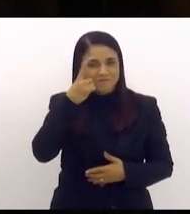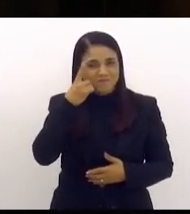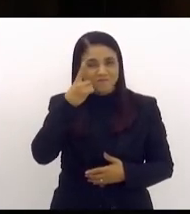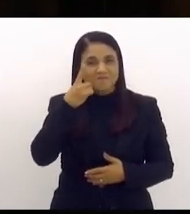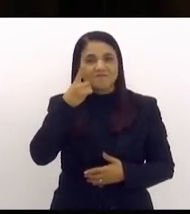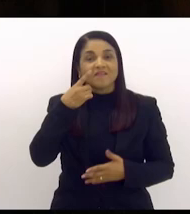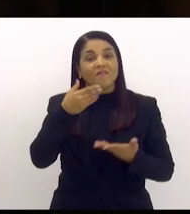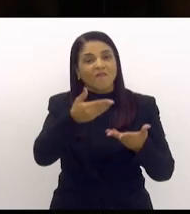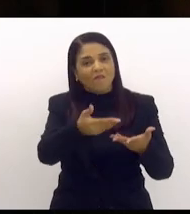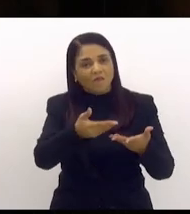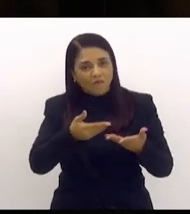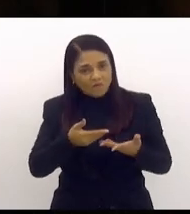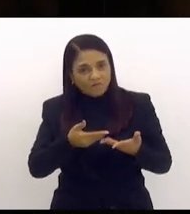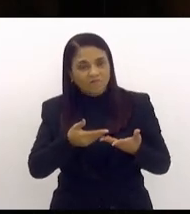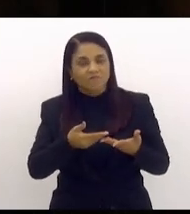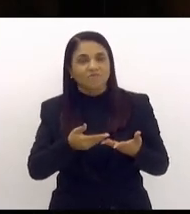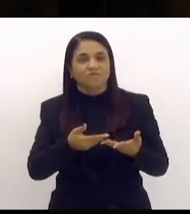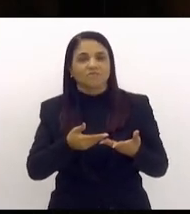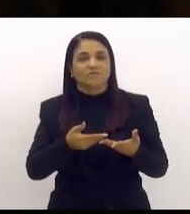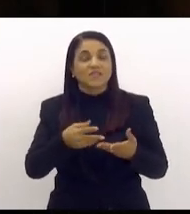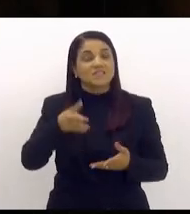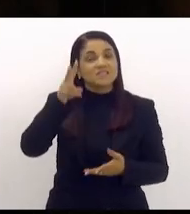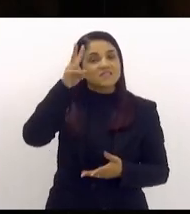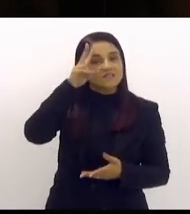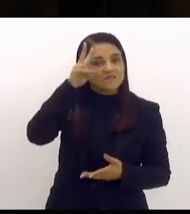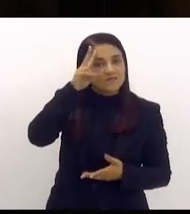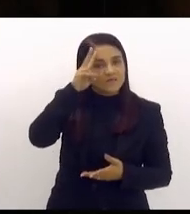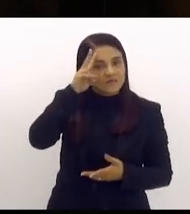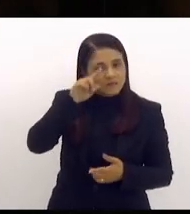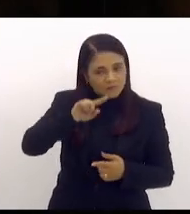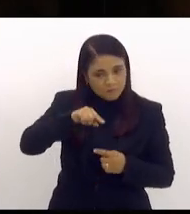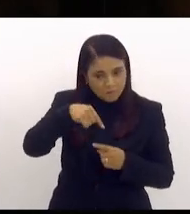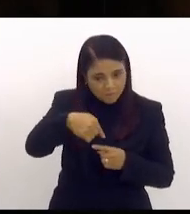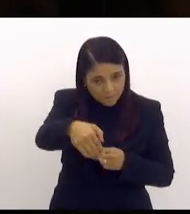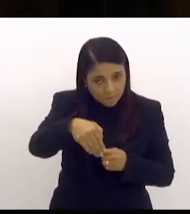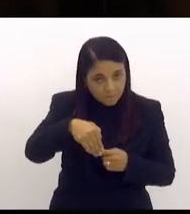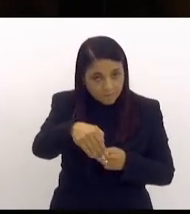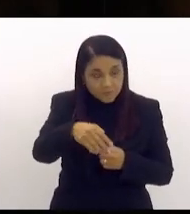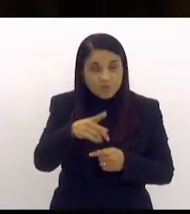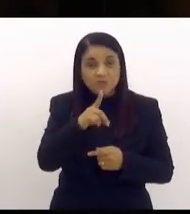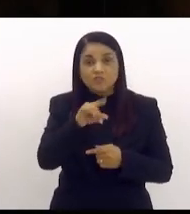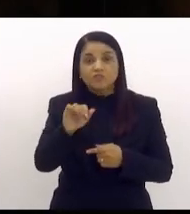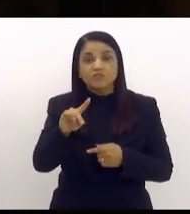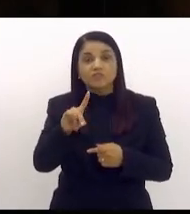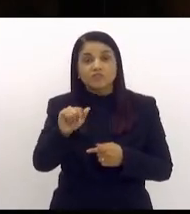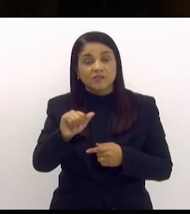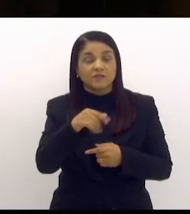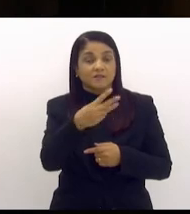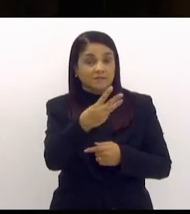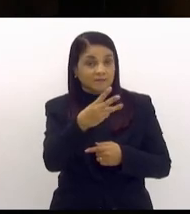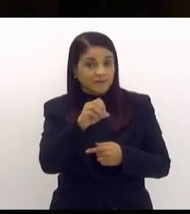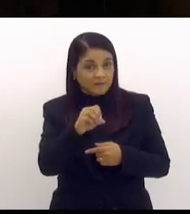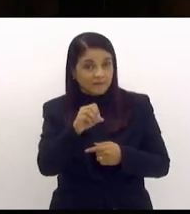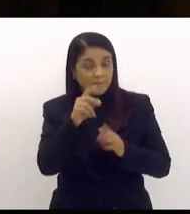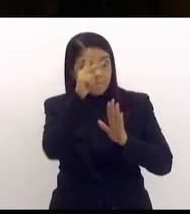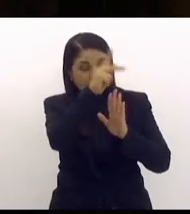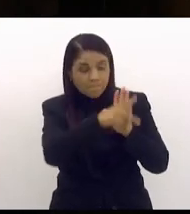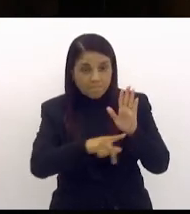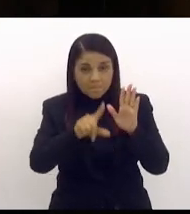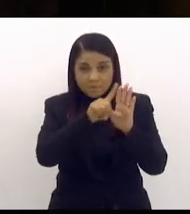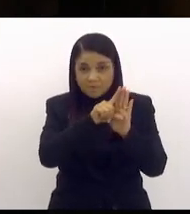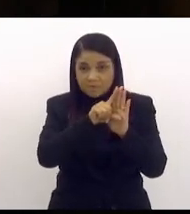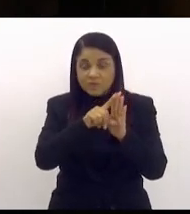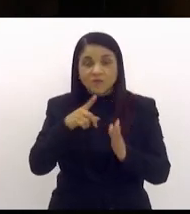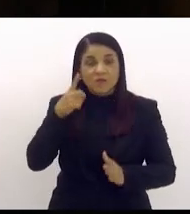nosso convite para que na próxima segunda-feira dia 30 o nosso projeto deputado da nossa